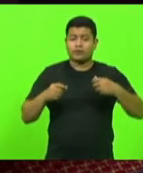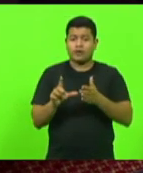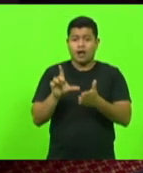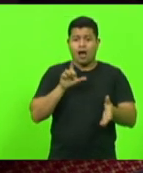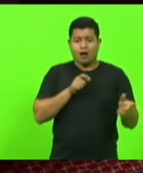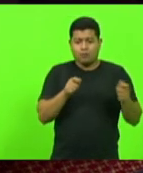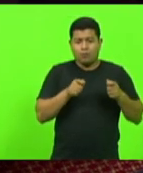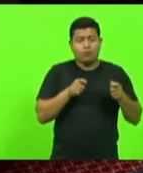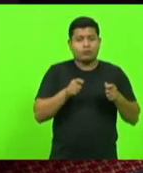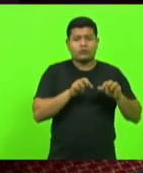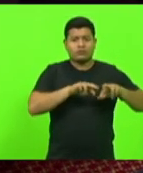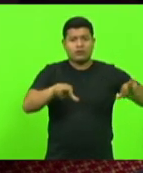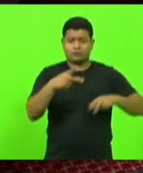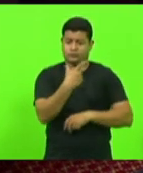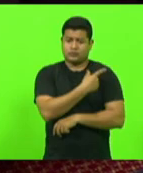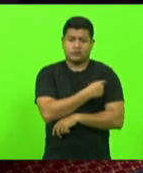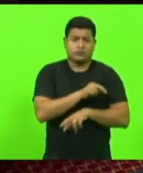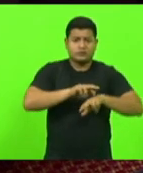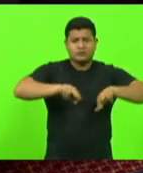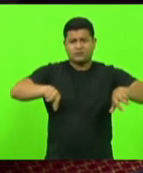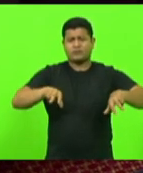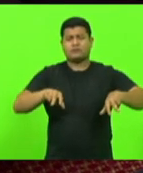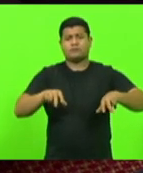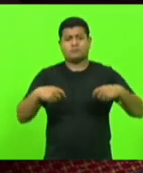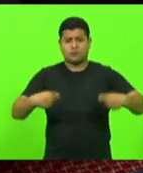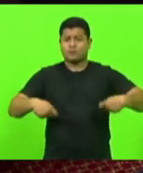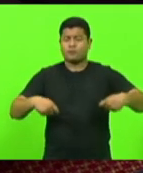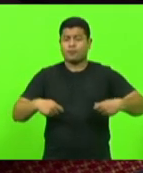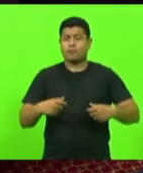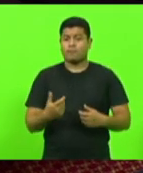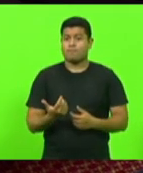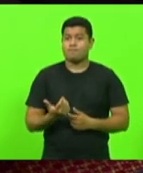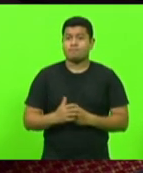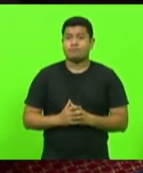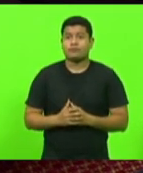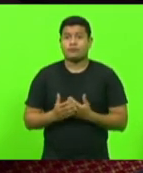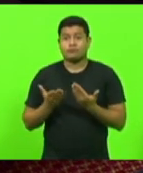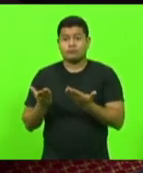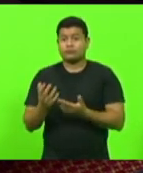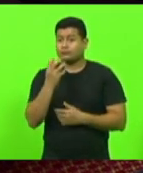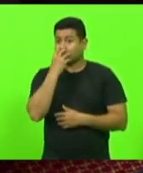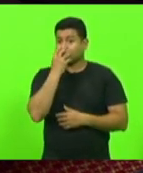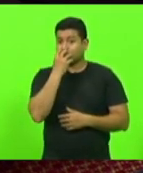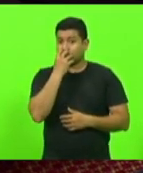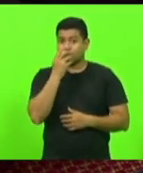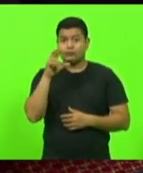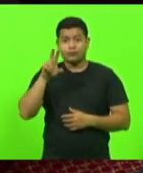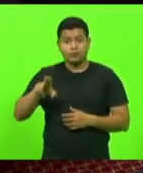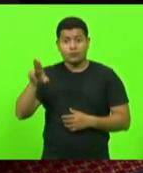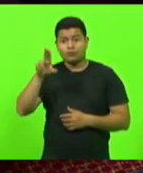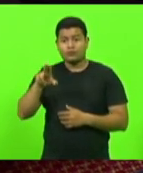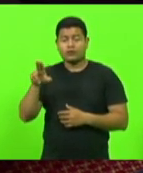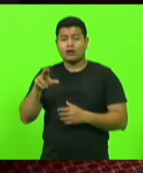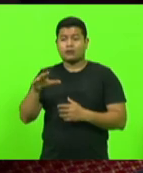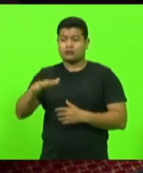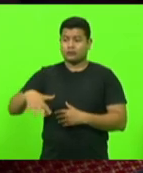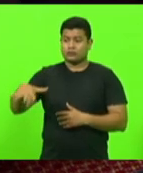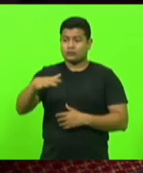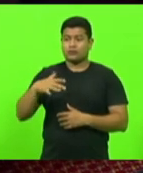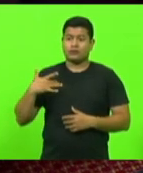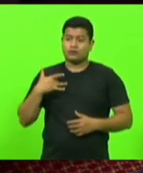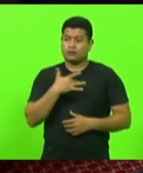antes não é assim mas o cão hoje é de utilidade para a saúde as pessoas com